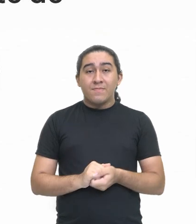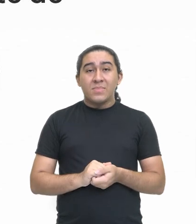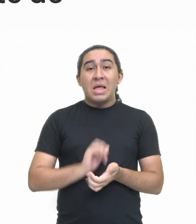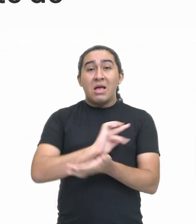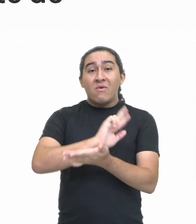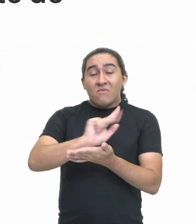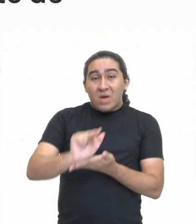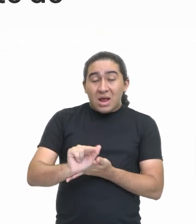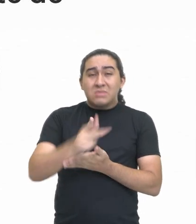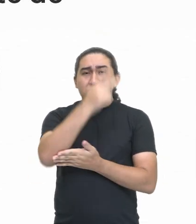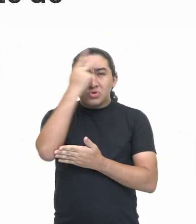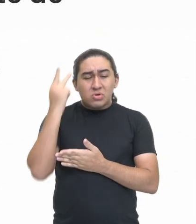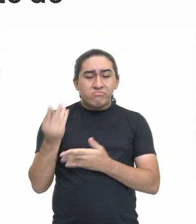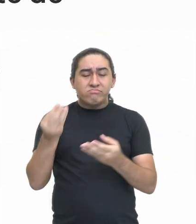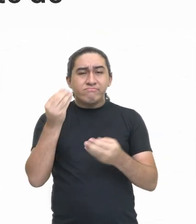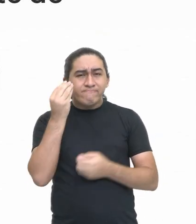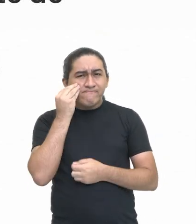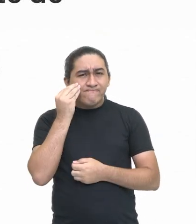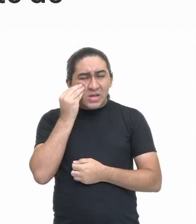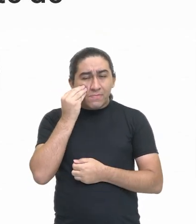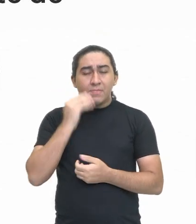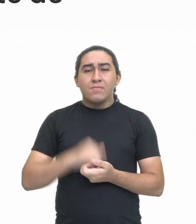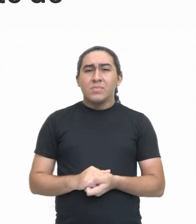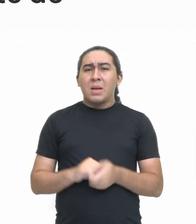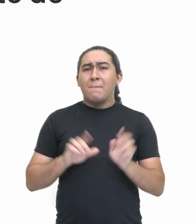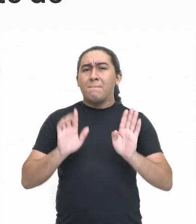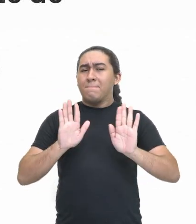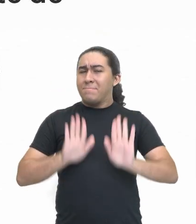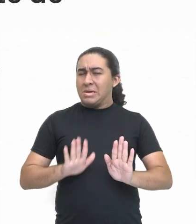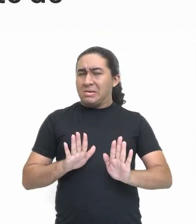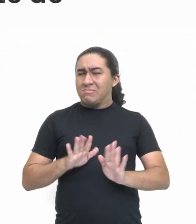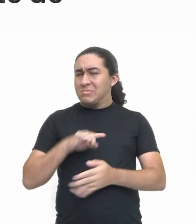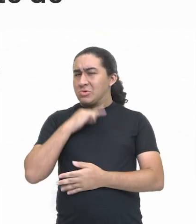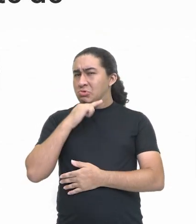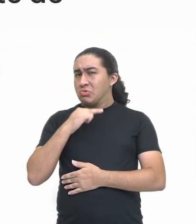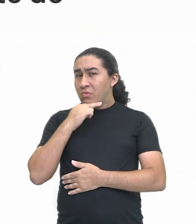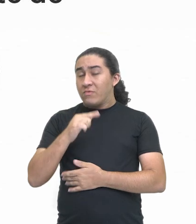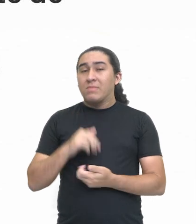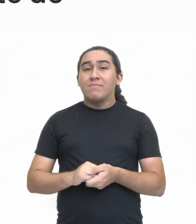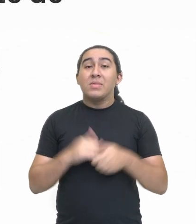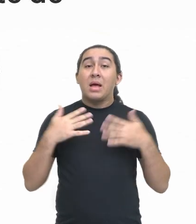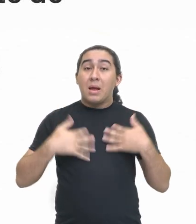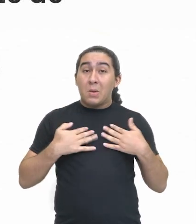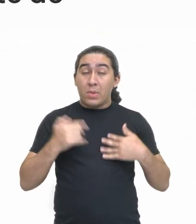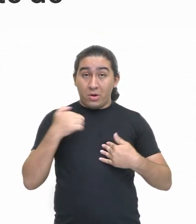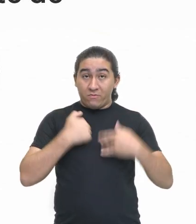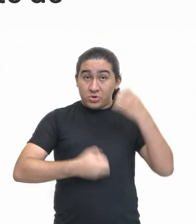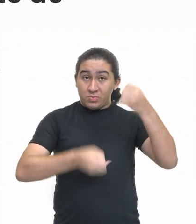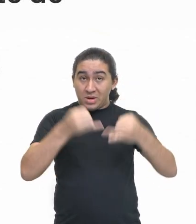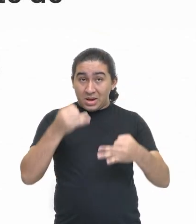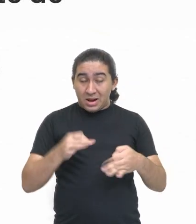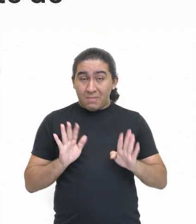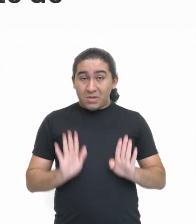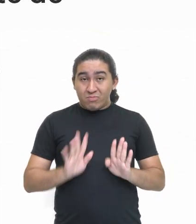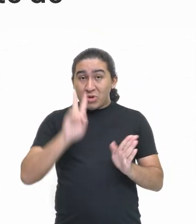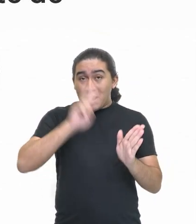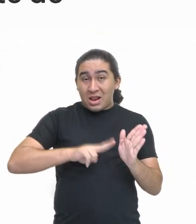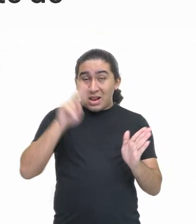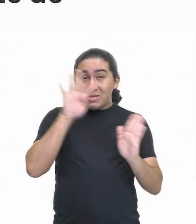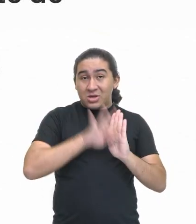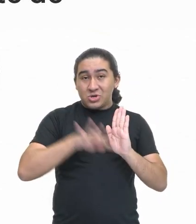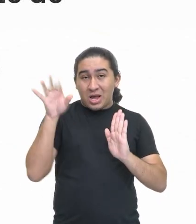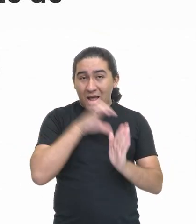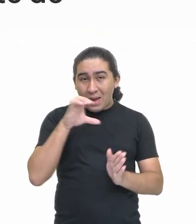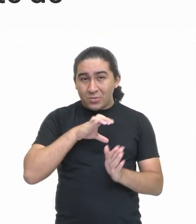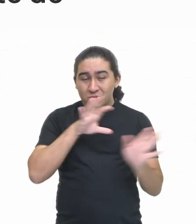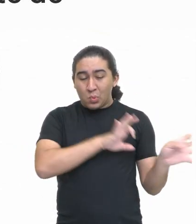Como assim, professor? Não entendi. Calma que você vai entender. Vamos primeiro terminar de ler esse parágrafo.